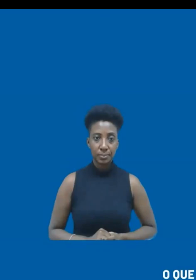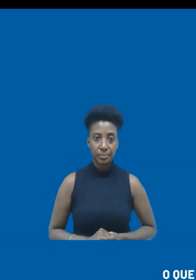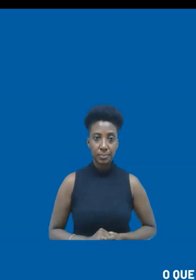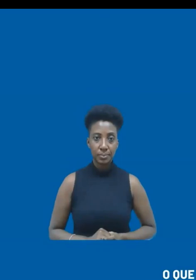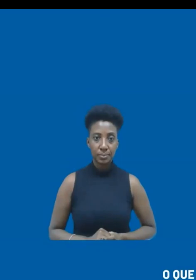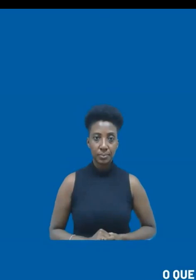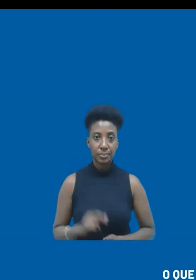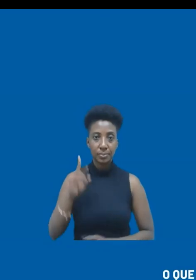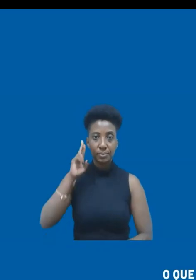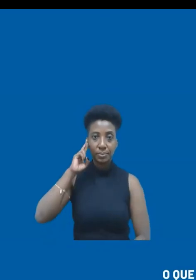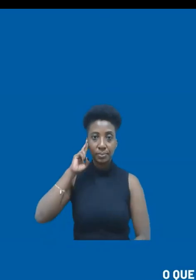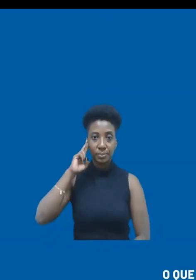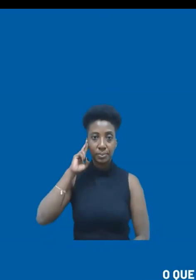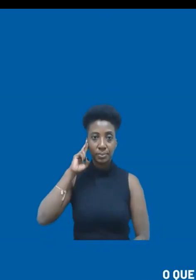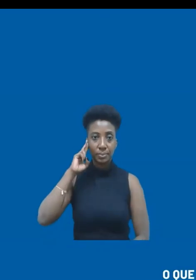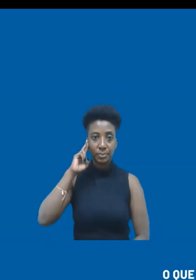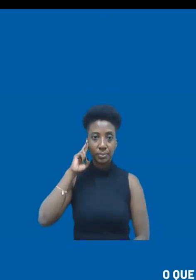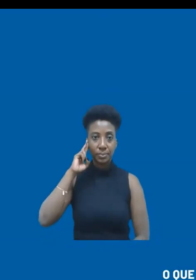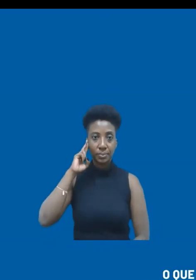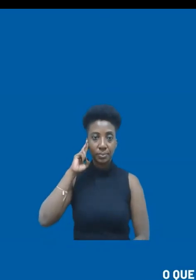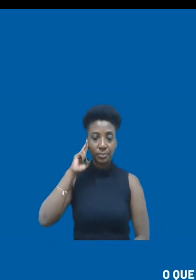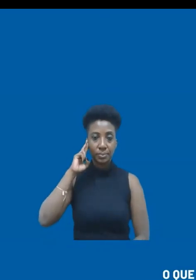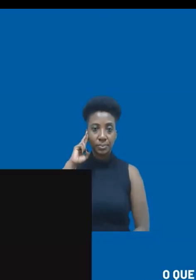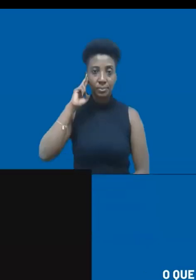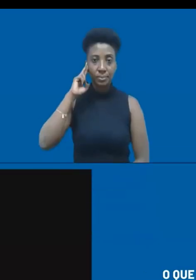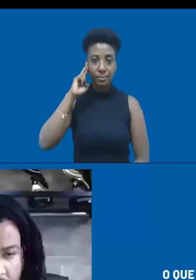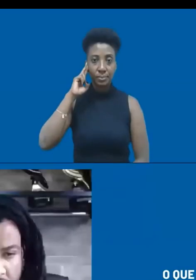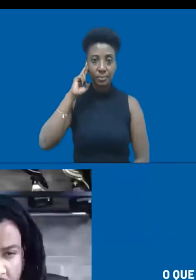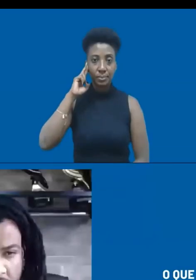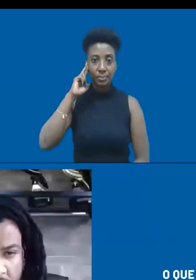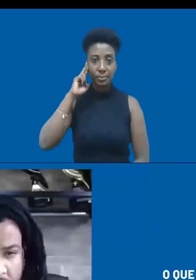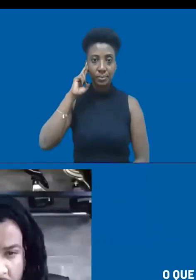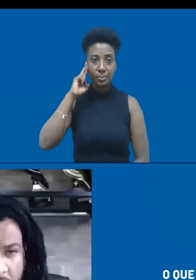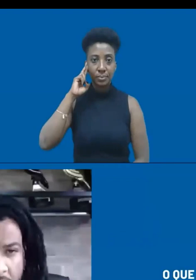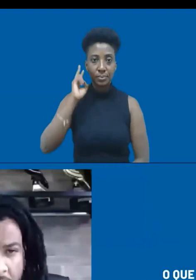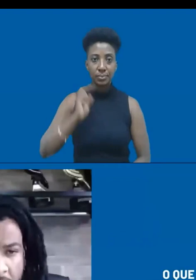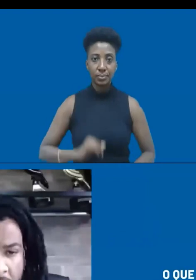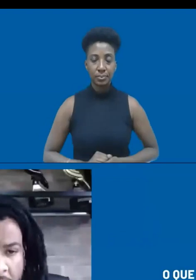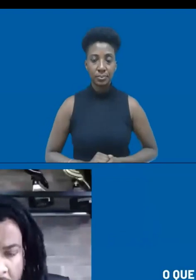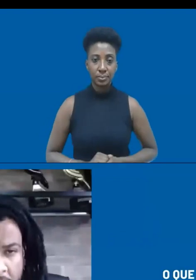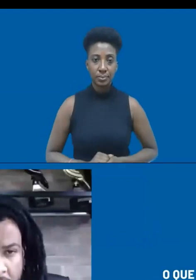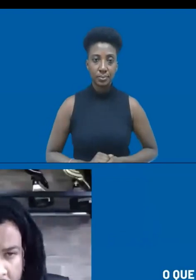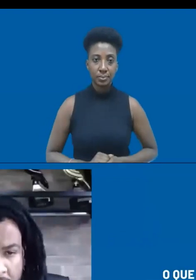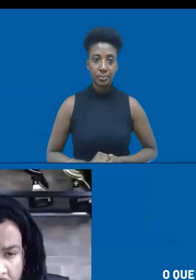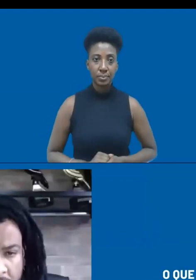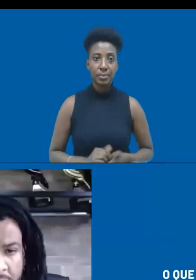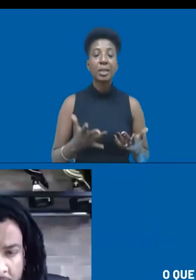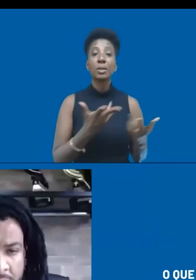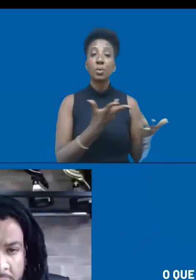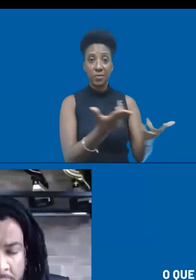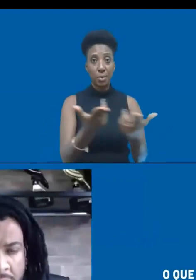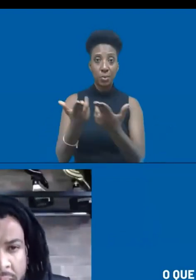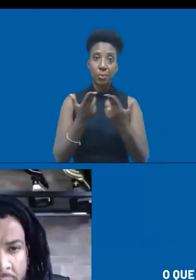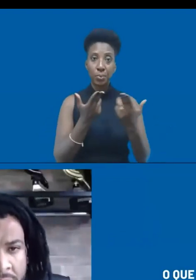também, colocou a mão no ouvido novamente, demonstrando que ela não está conseguindo. sai de um pé de igualdade.